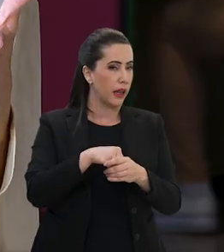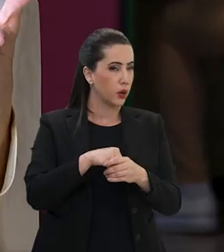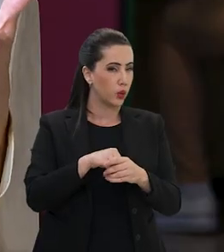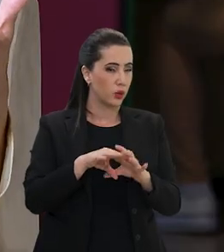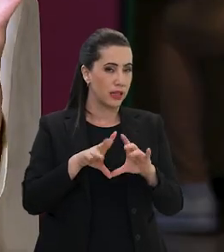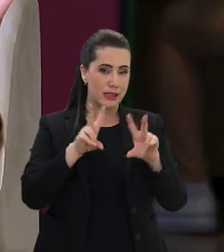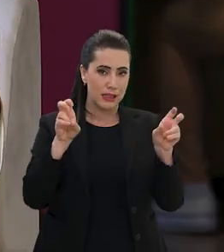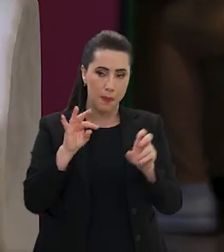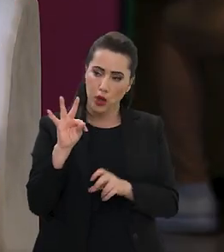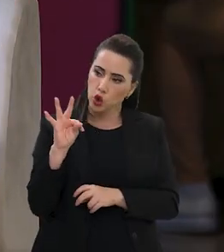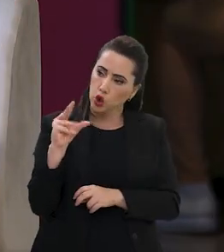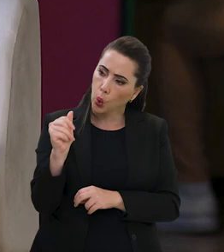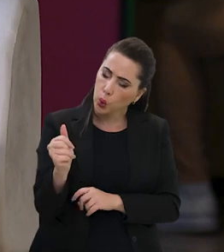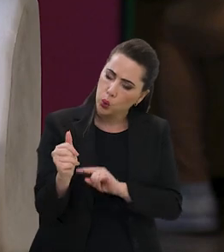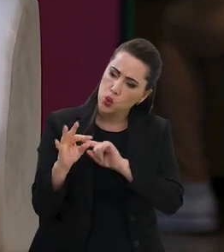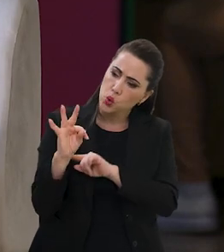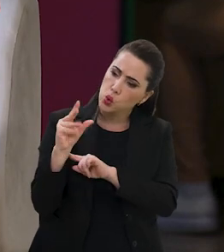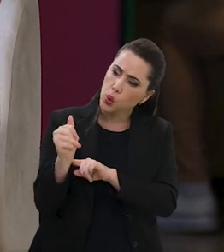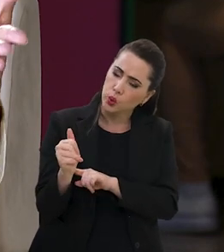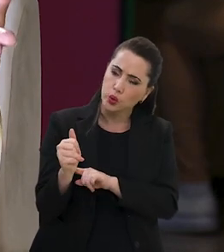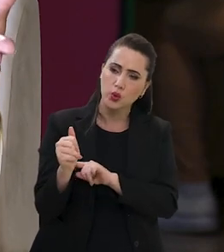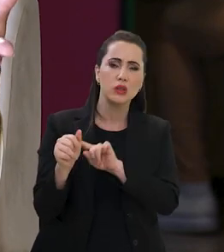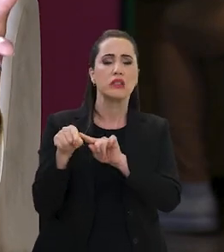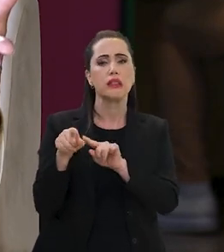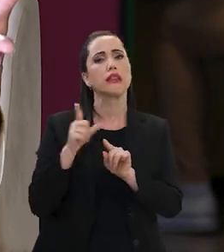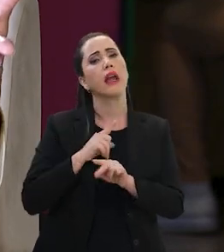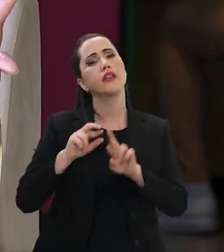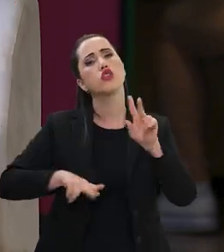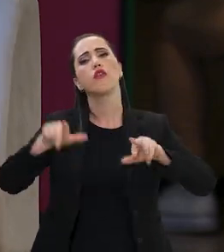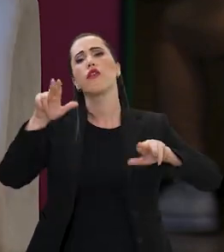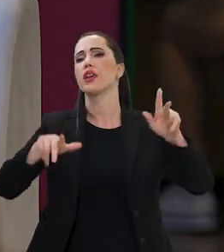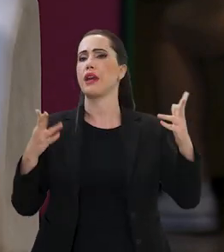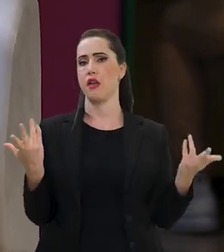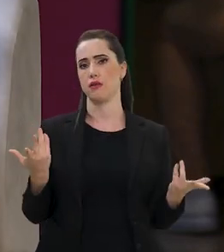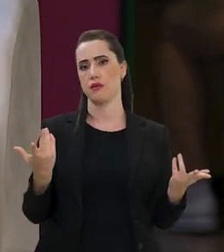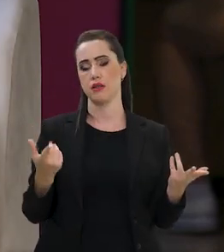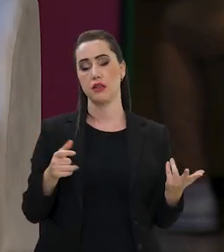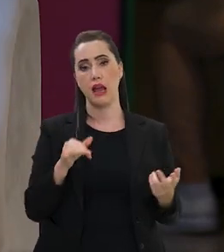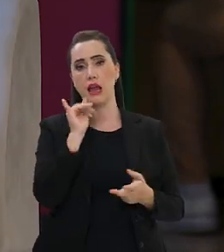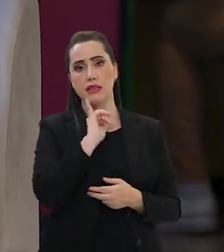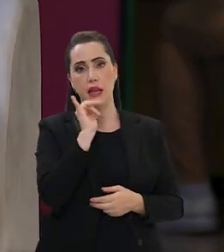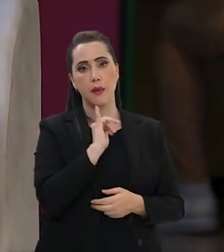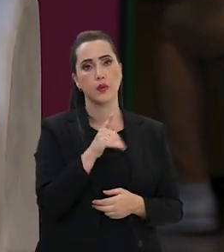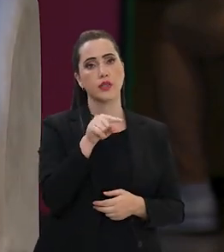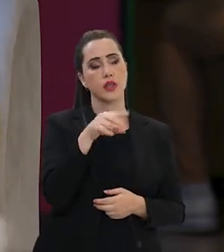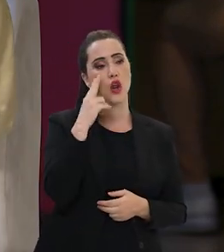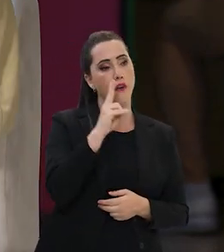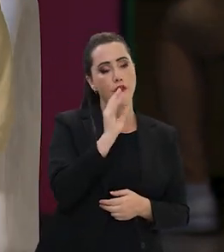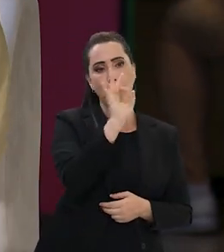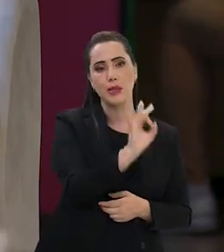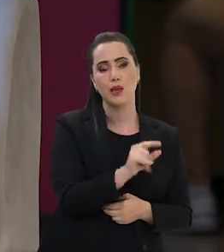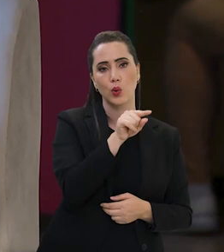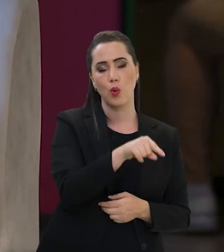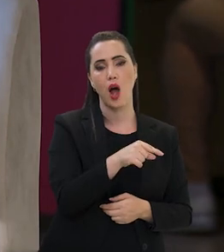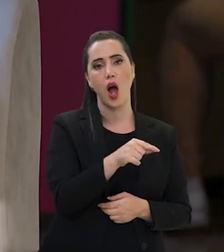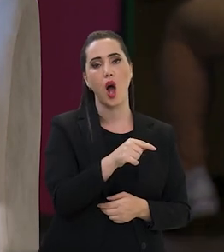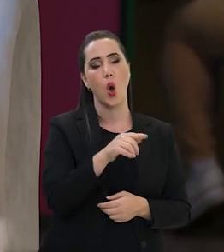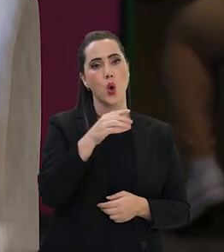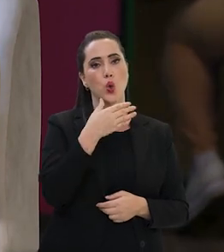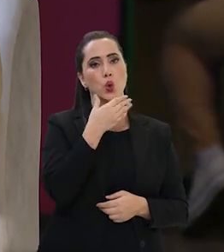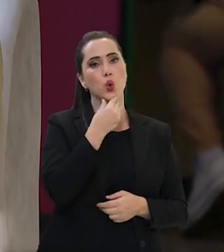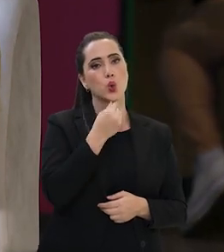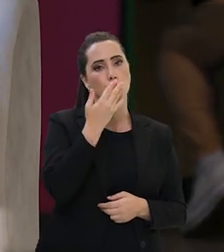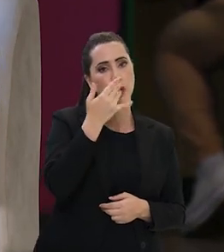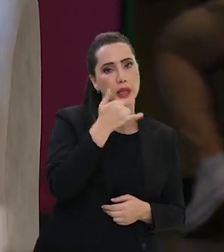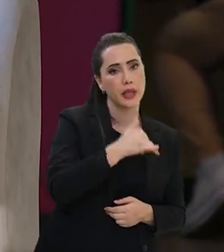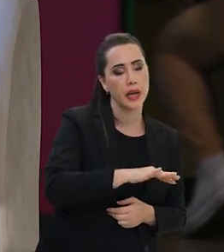todos, você tem peculiaridades, nem todo mundo é igual. Você já tem indicadores, por exemplo, do menino negro que na mesma